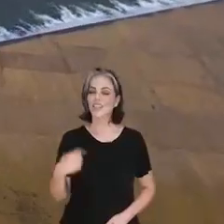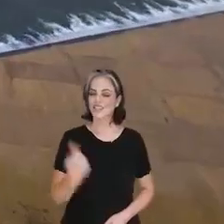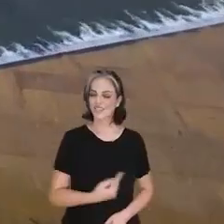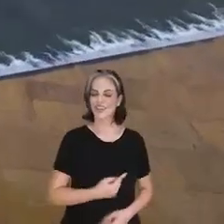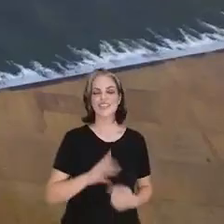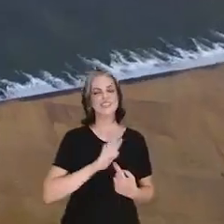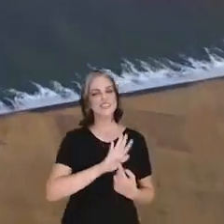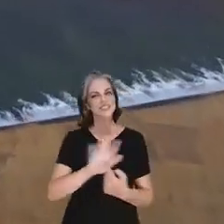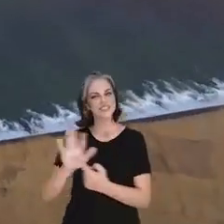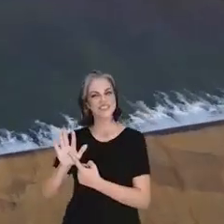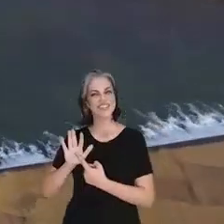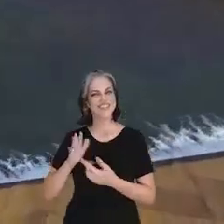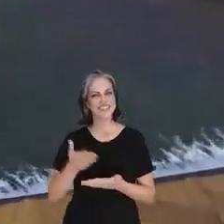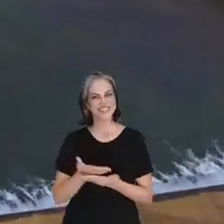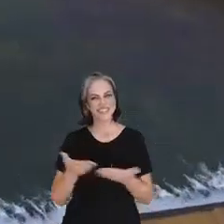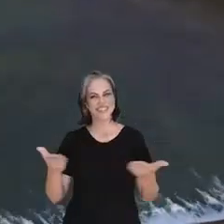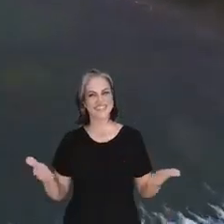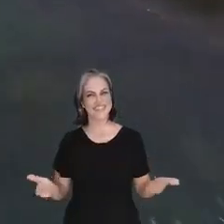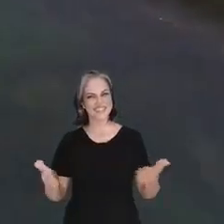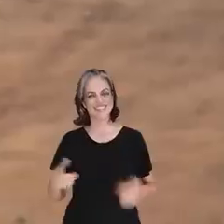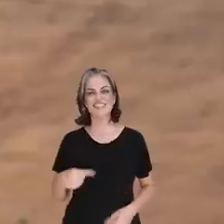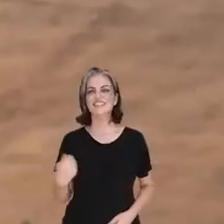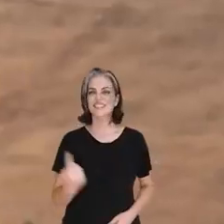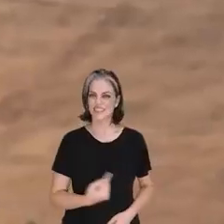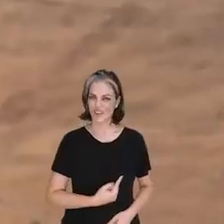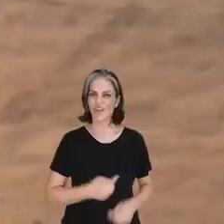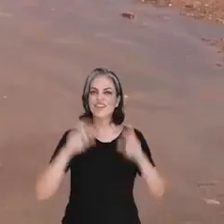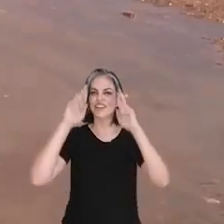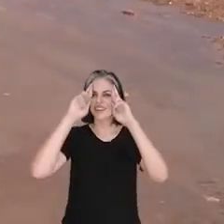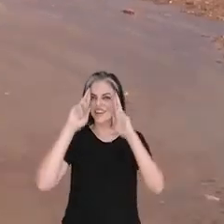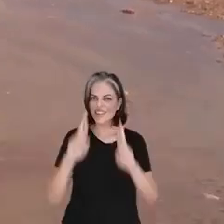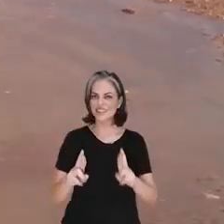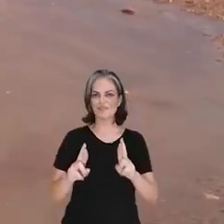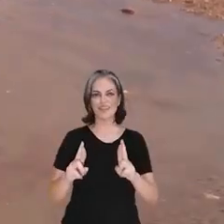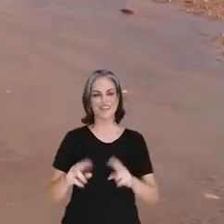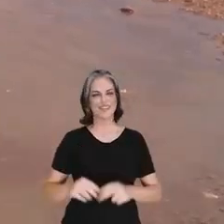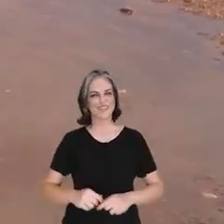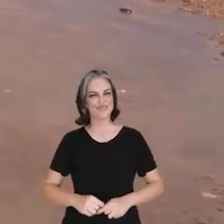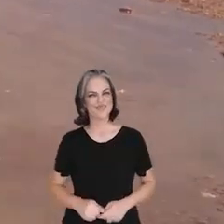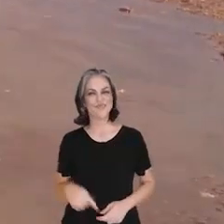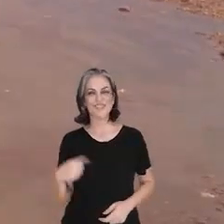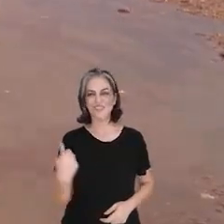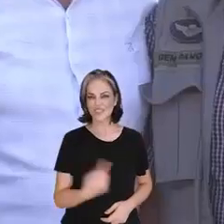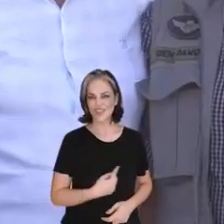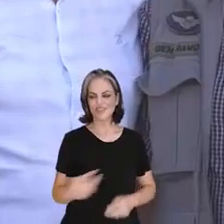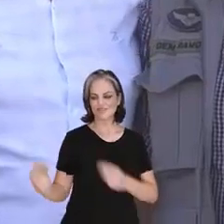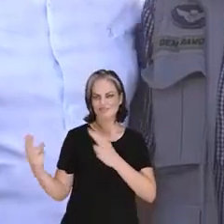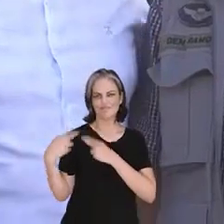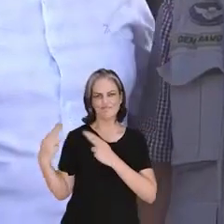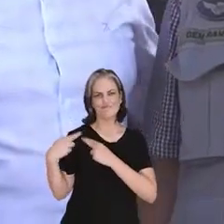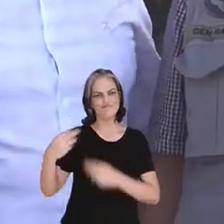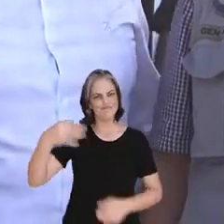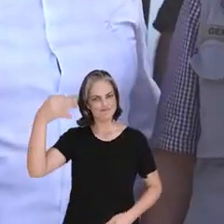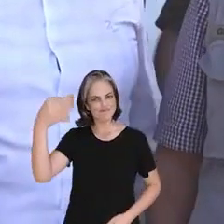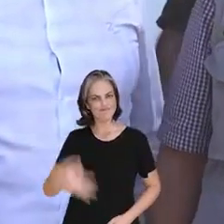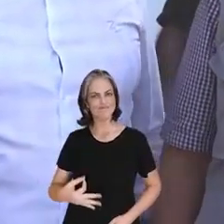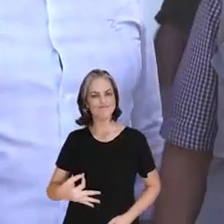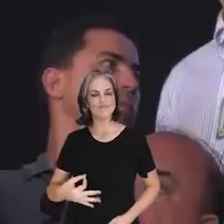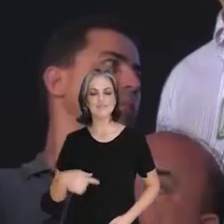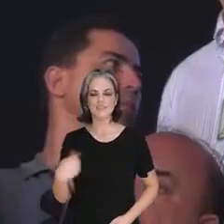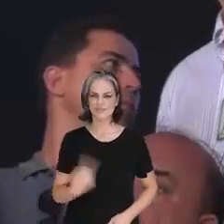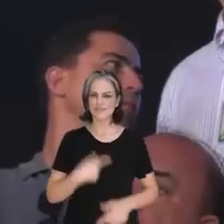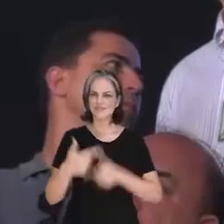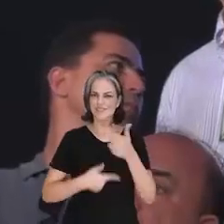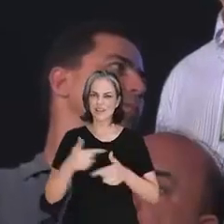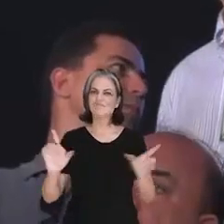Estamos mostrando para vocês que temos respeito, que temos responsabilidade